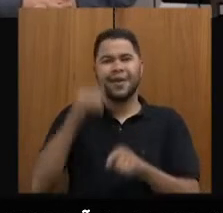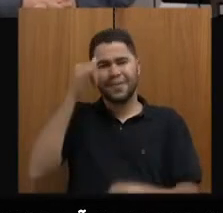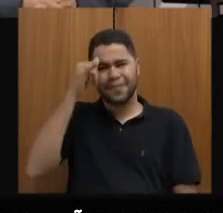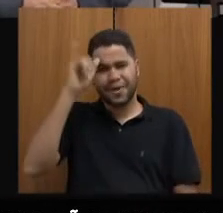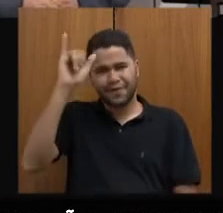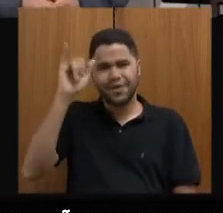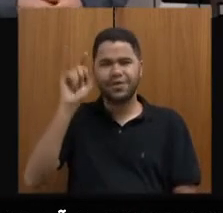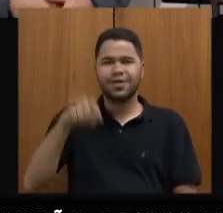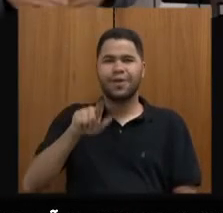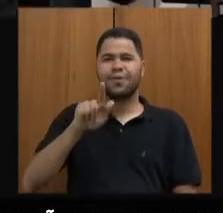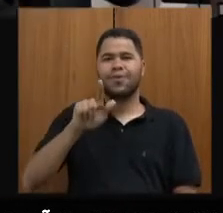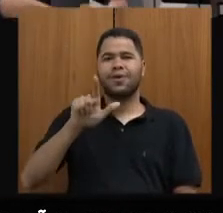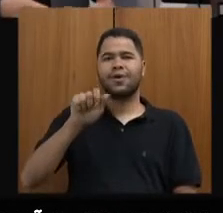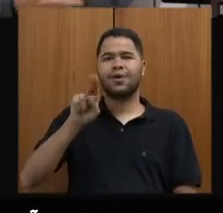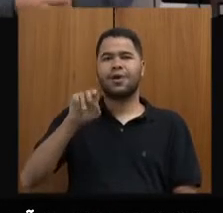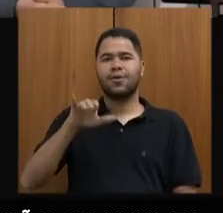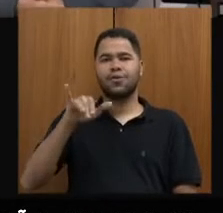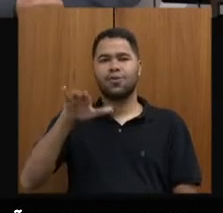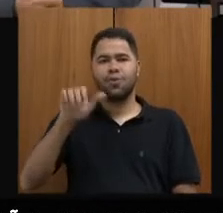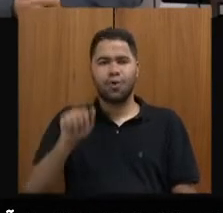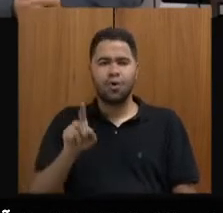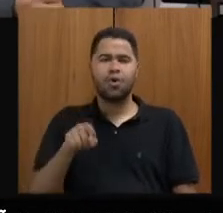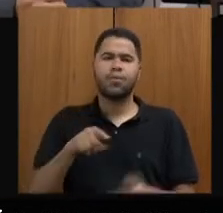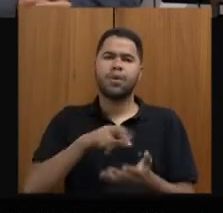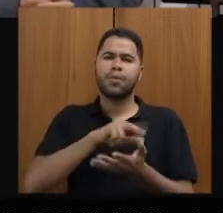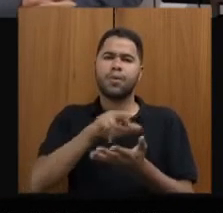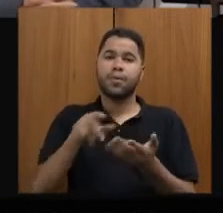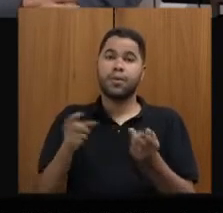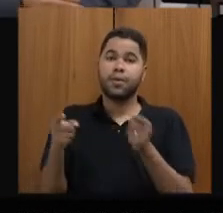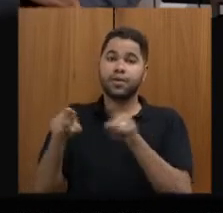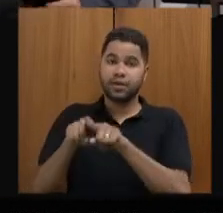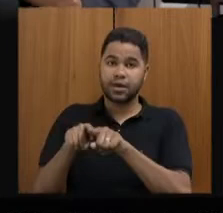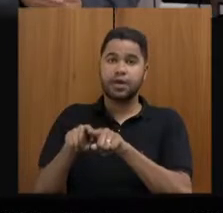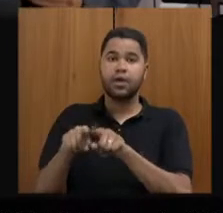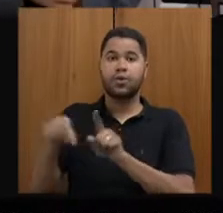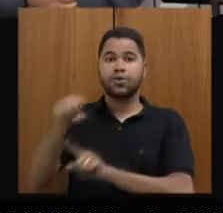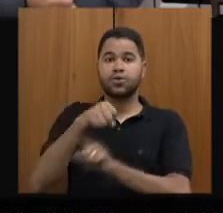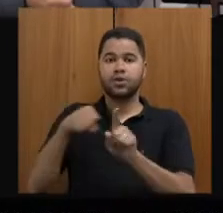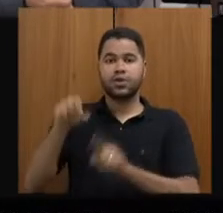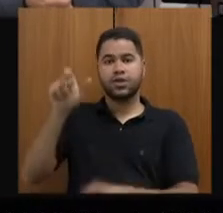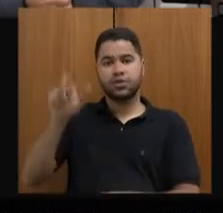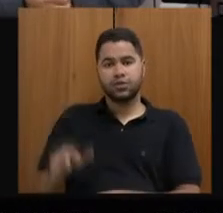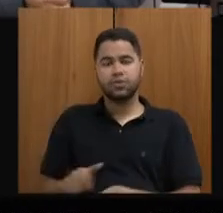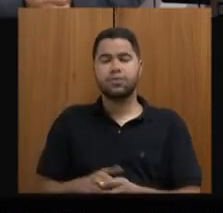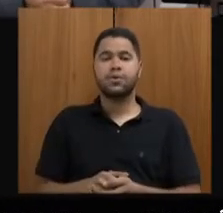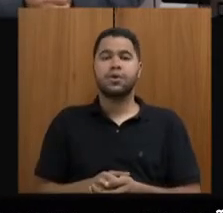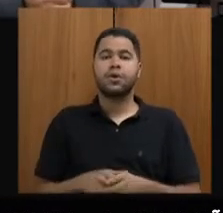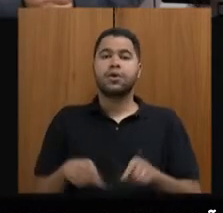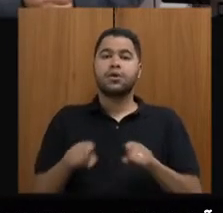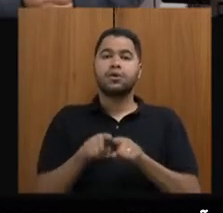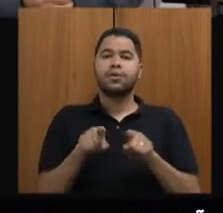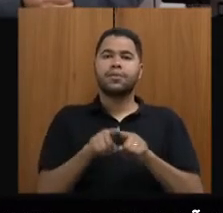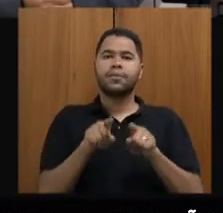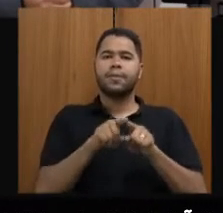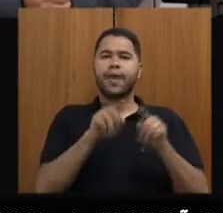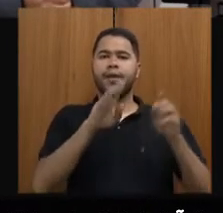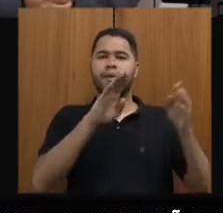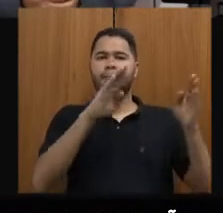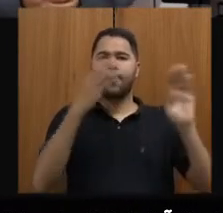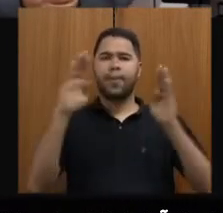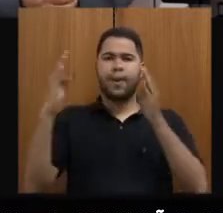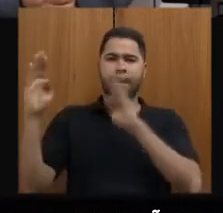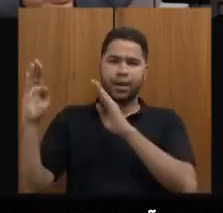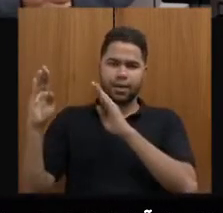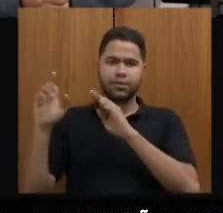Verde, que nós iluminamos os prédios em parceria com a sociedade civil. Pode passar? Palácio das Mangabeiras foi inaugurado.